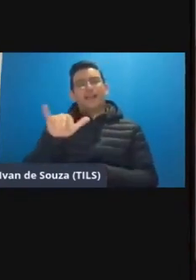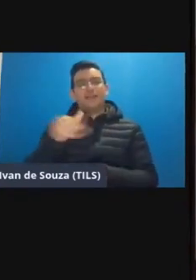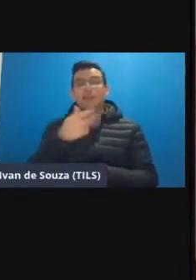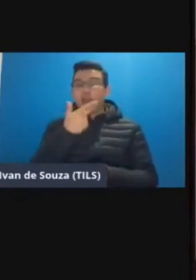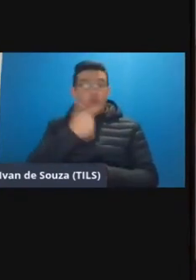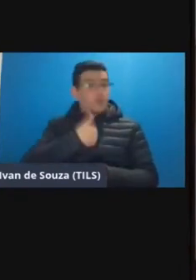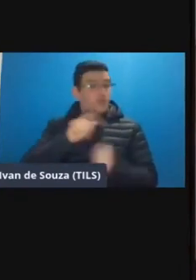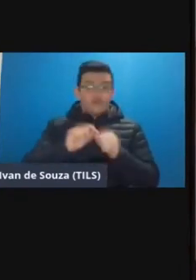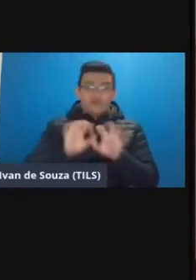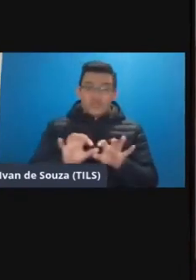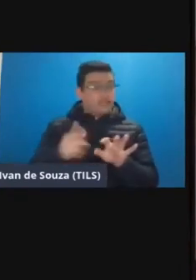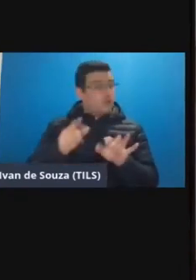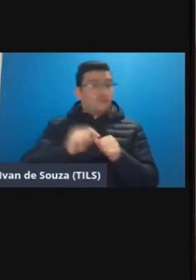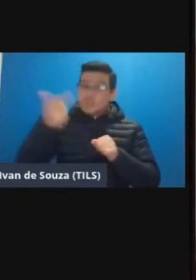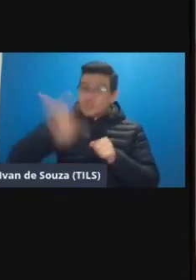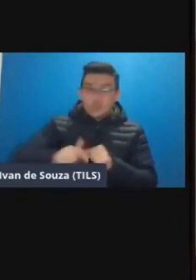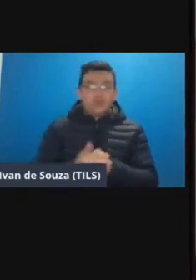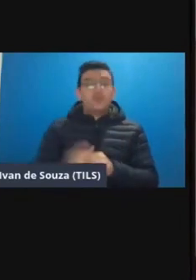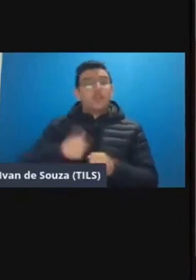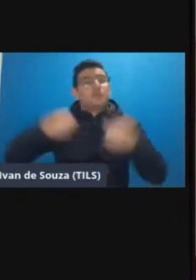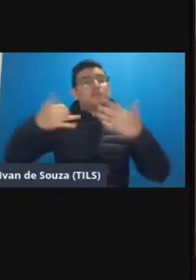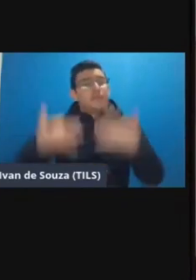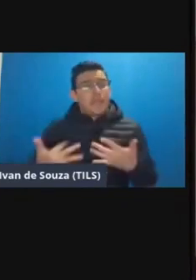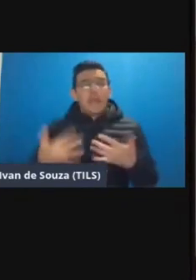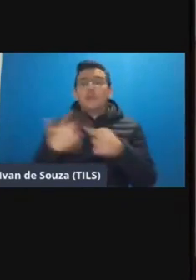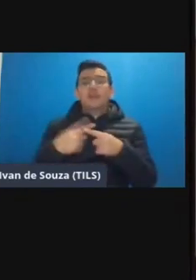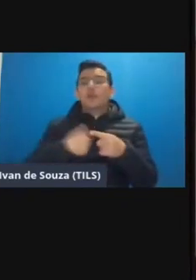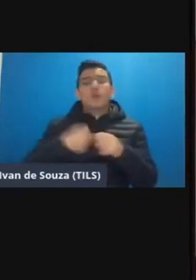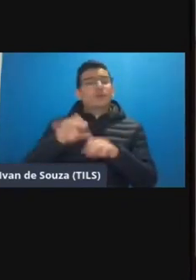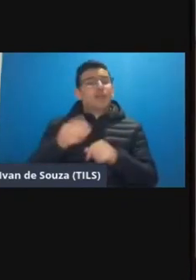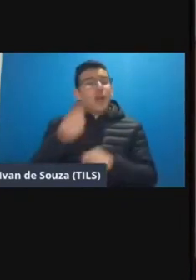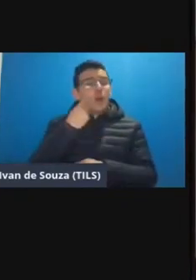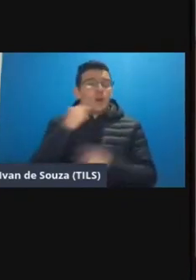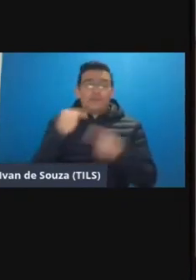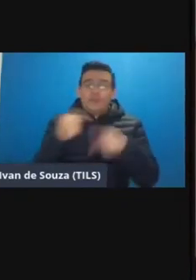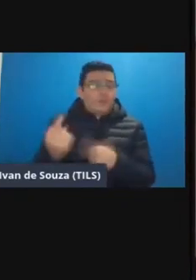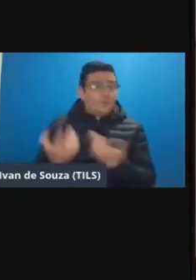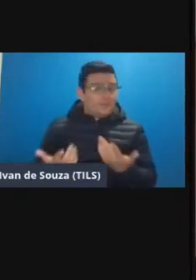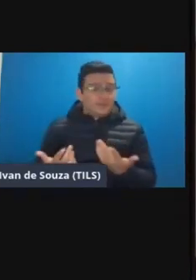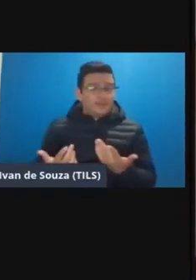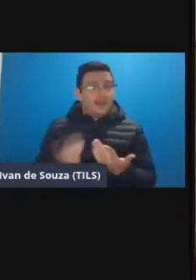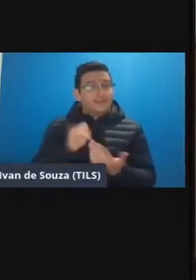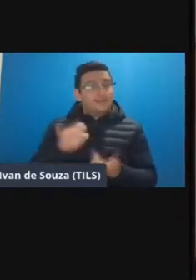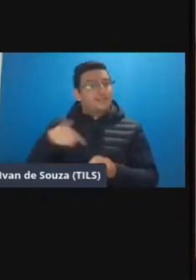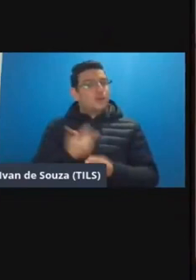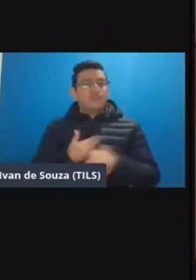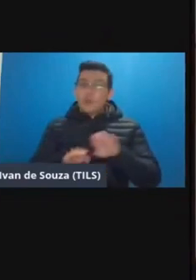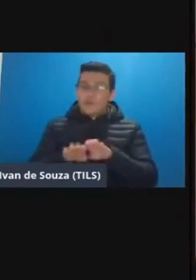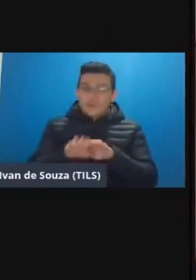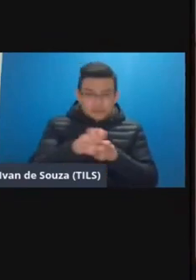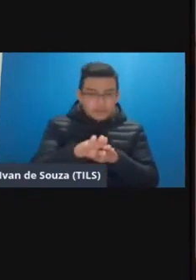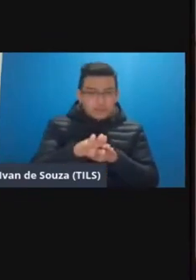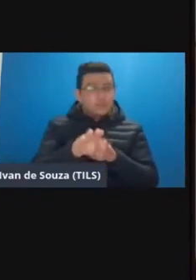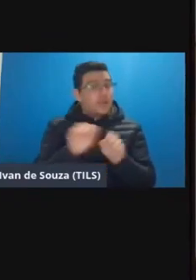reproduzi e expliquei para eles porque eu não ia reproduzir dizendo olha não faz sentido se nós não avançamos aqui